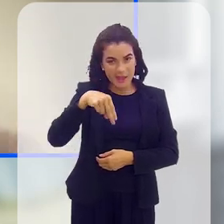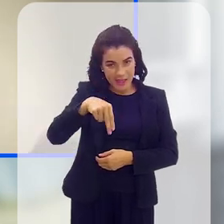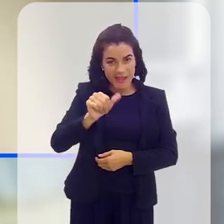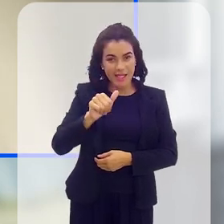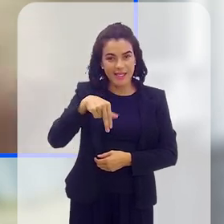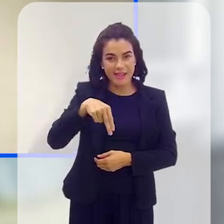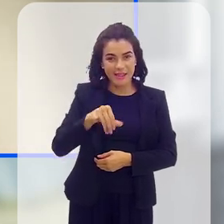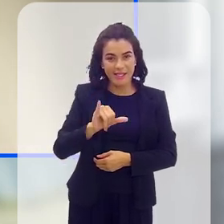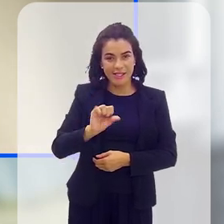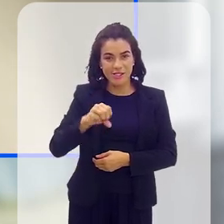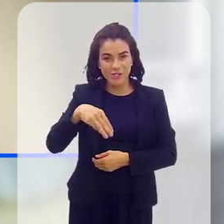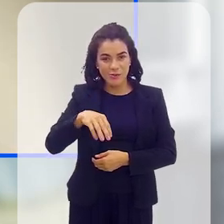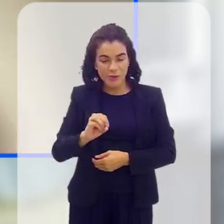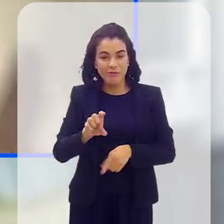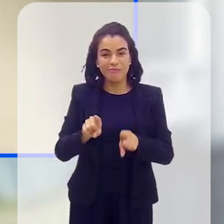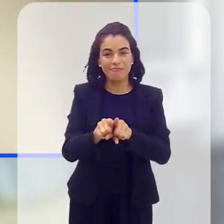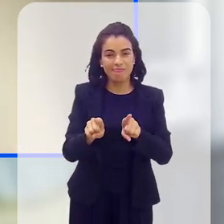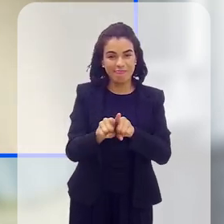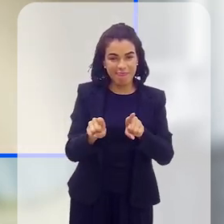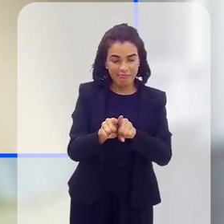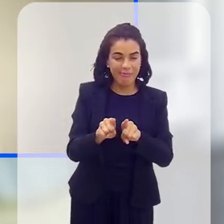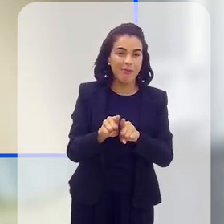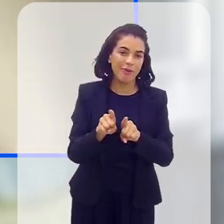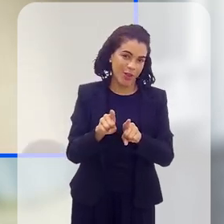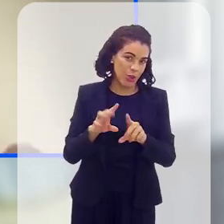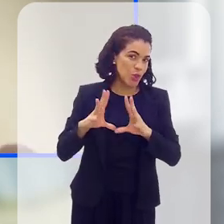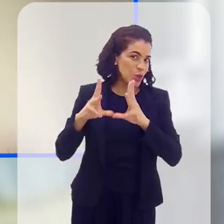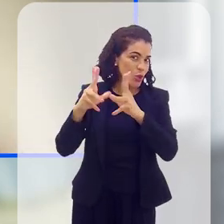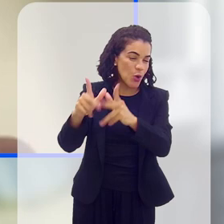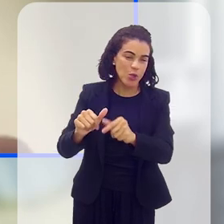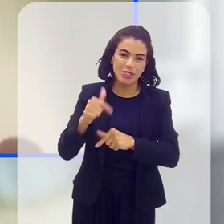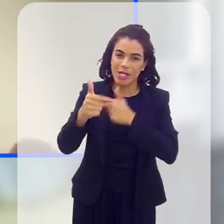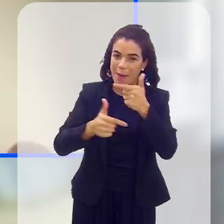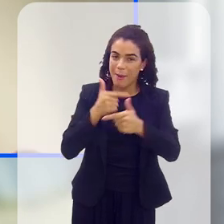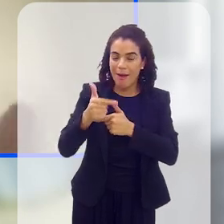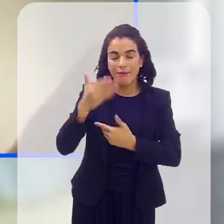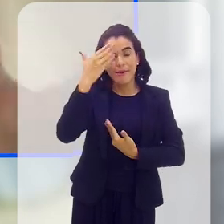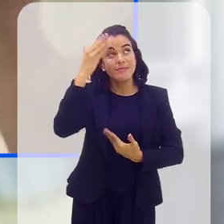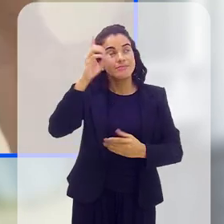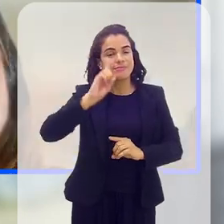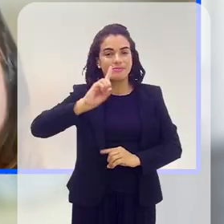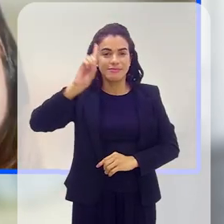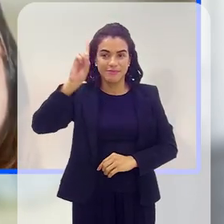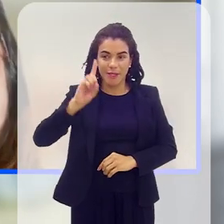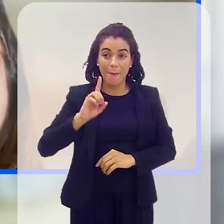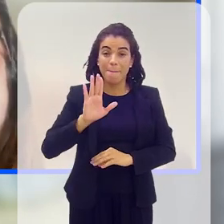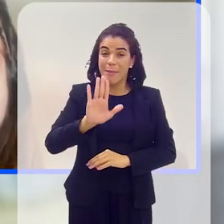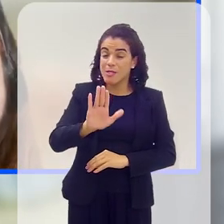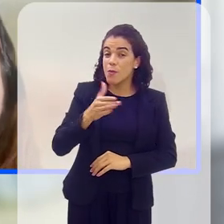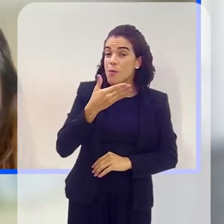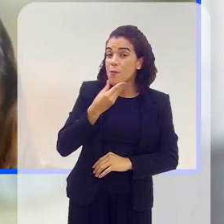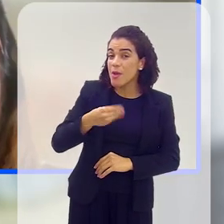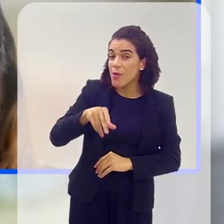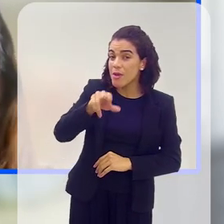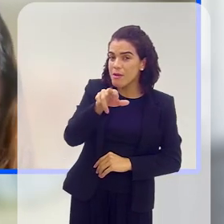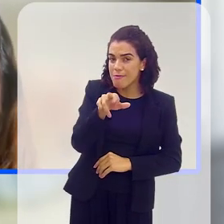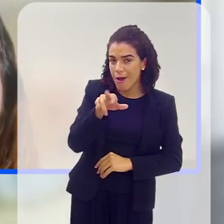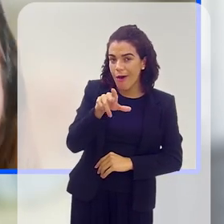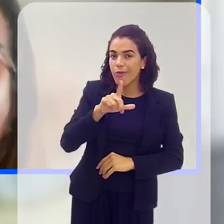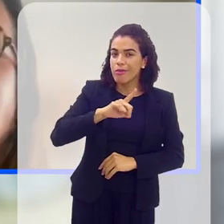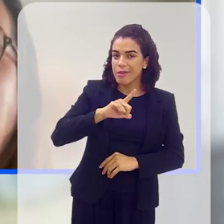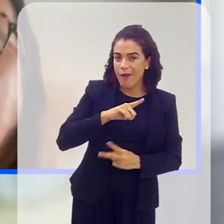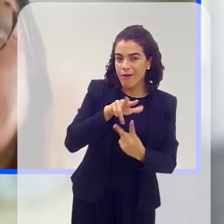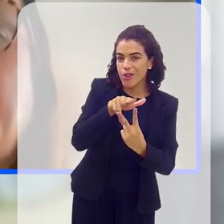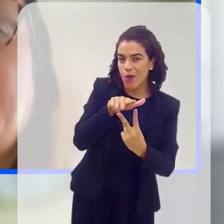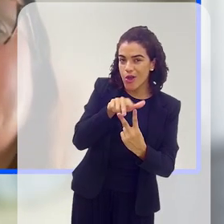todos são despontados na sociedade, todos trabalham, graças a Deus. sendo que meu irmão teve um filho com ananismo,